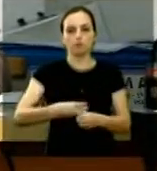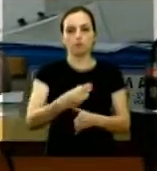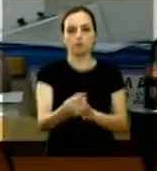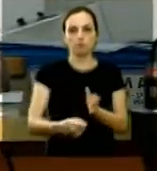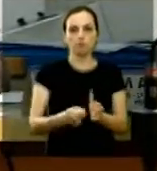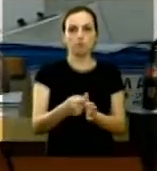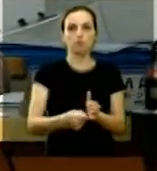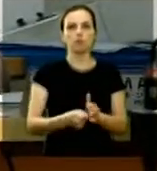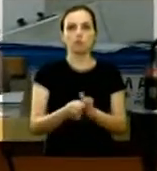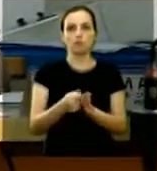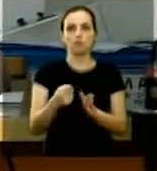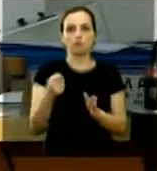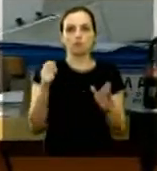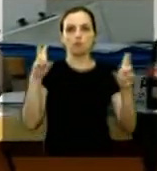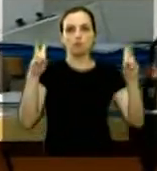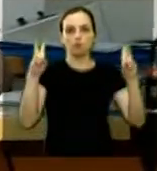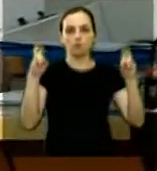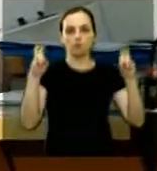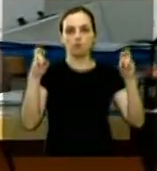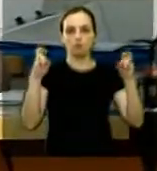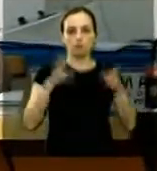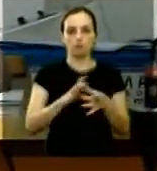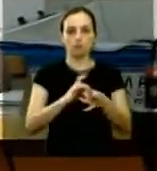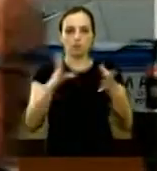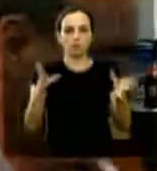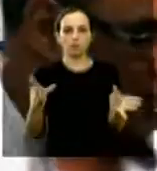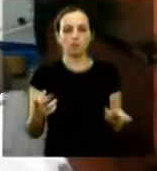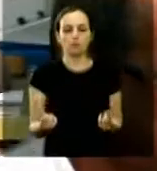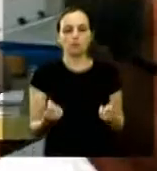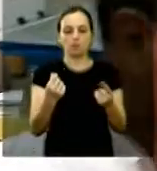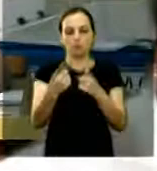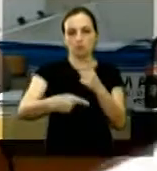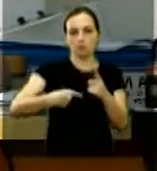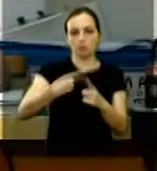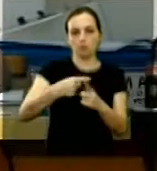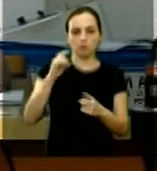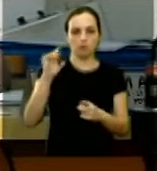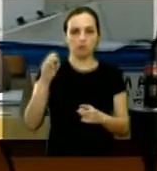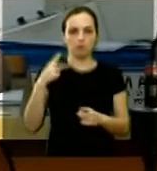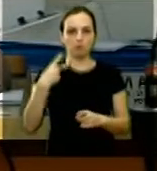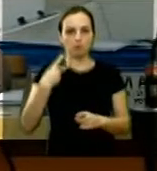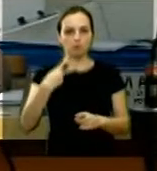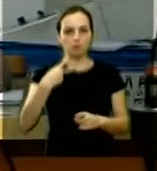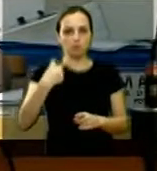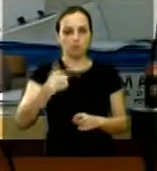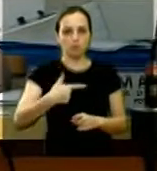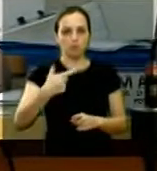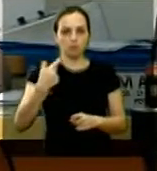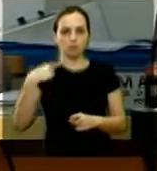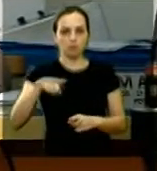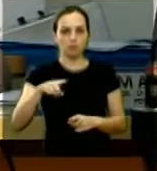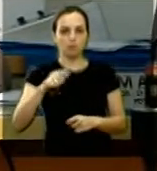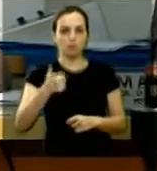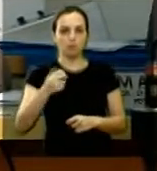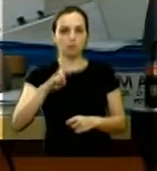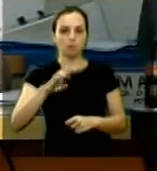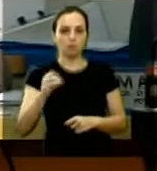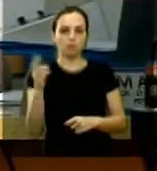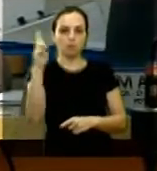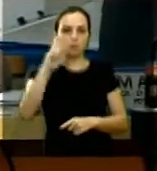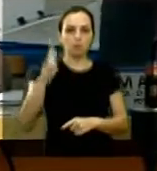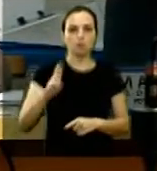de Araraquara Assunto Dispõe sobre abertura de um crédito adicional especial no valor de R$ 2.150 para atender